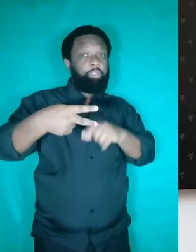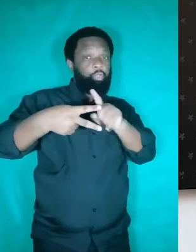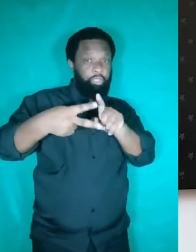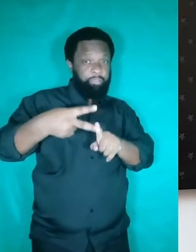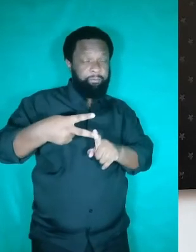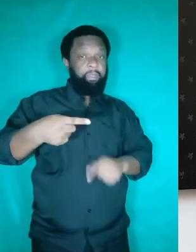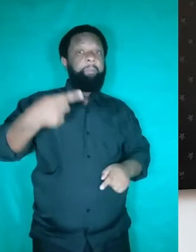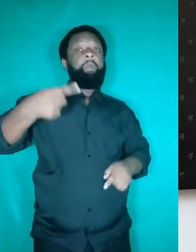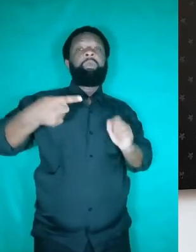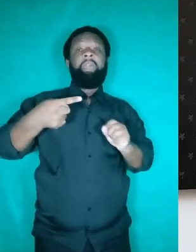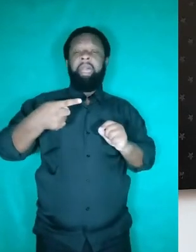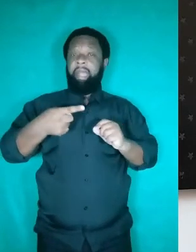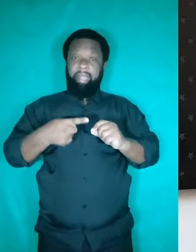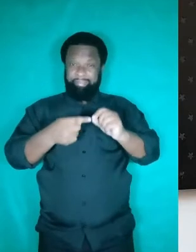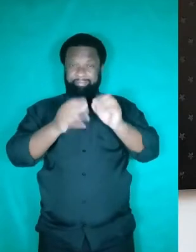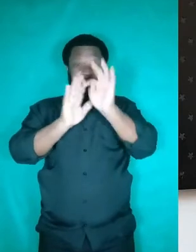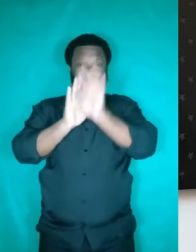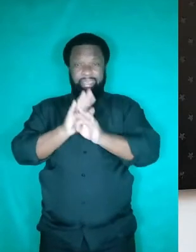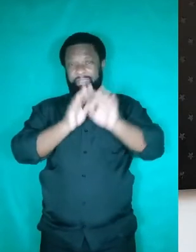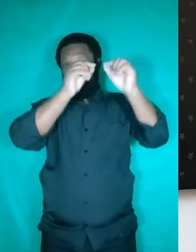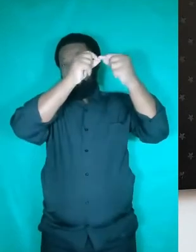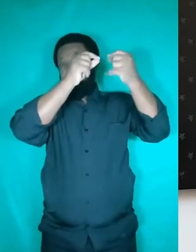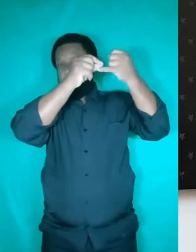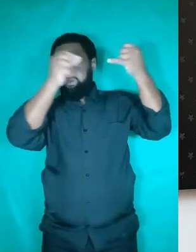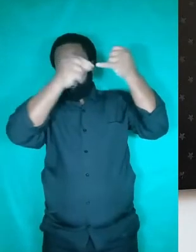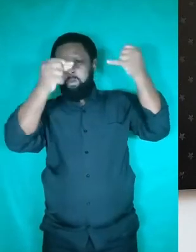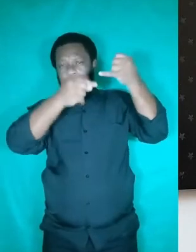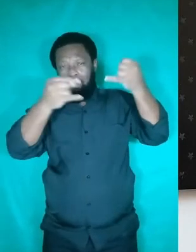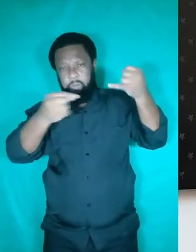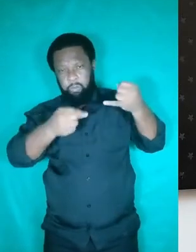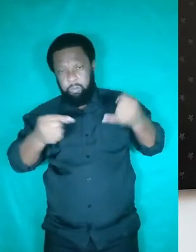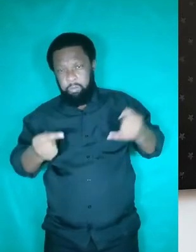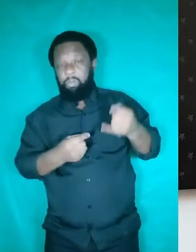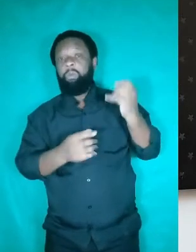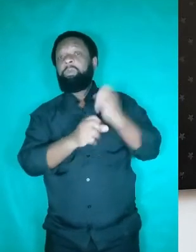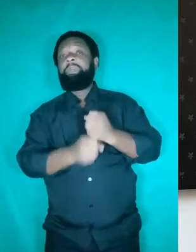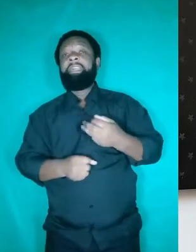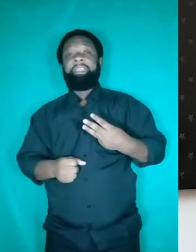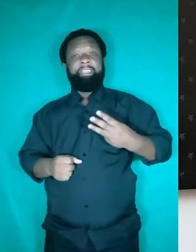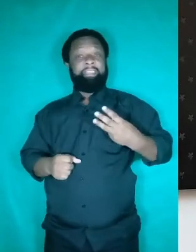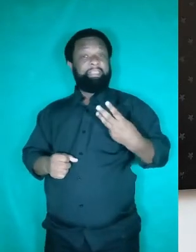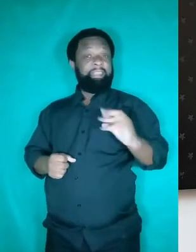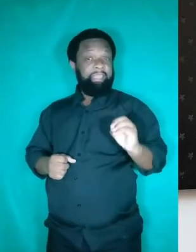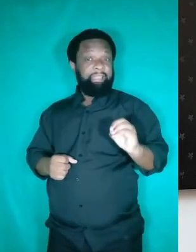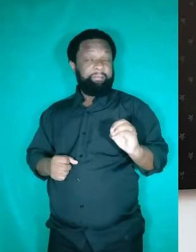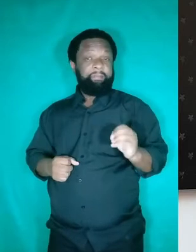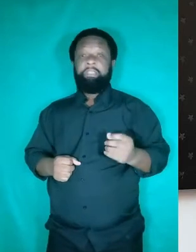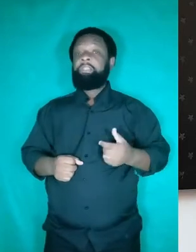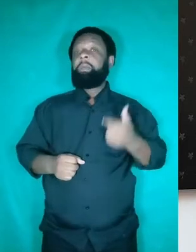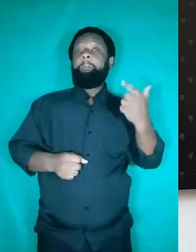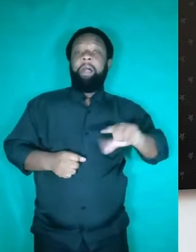a gente tem com relação ao tamanho, né? Nós temos 30 linhas para poder desenvolver o nosso texto. O segundo ponto é a